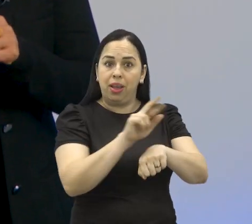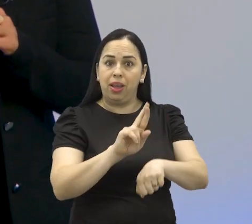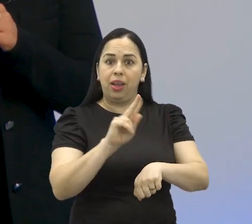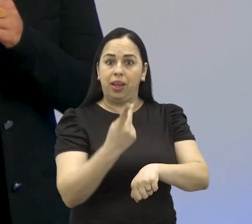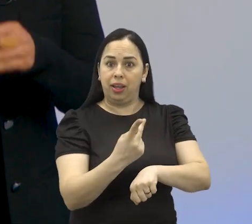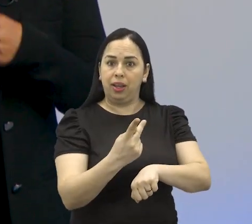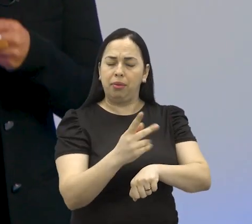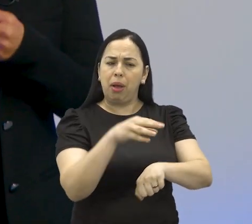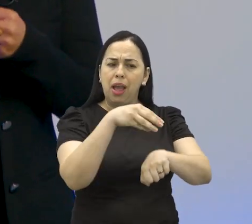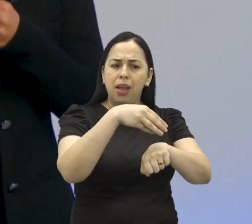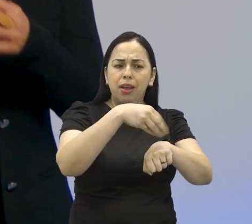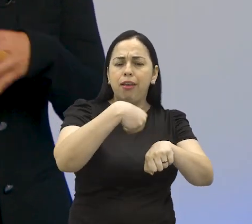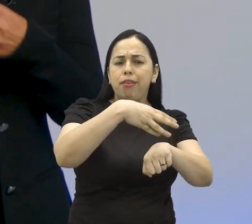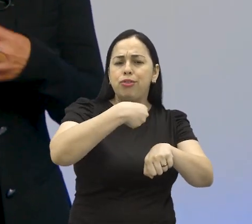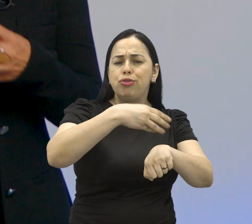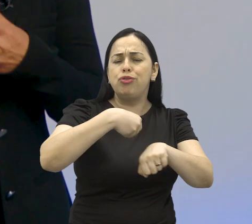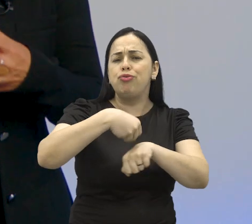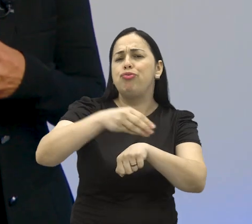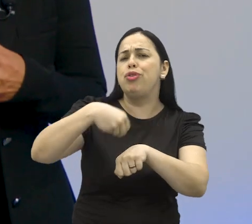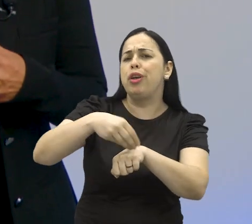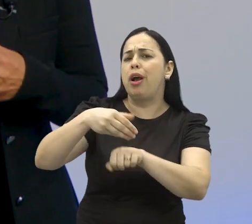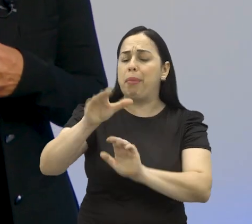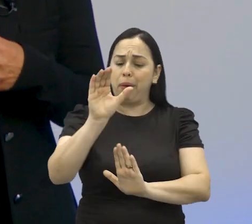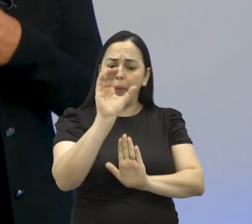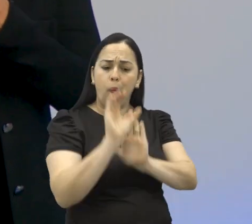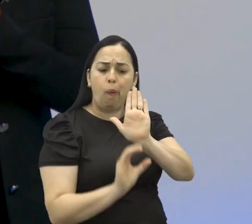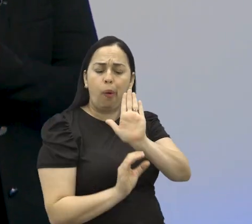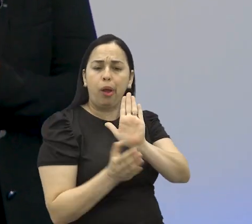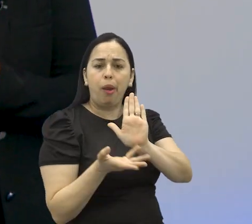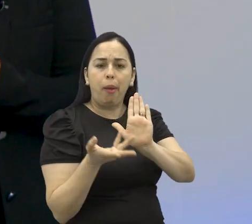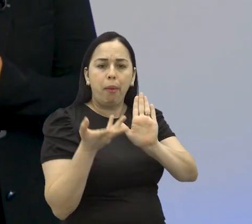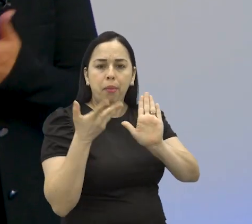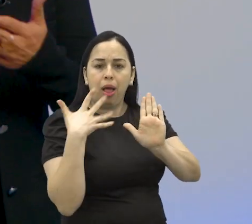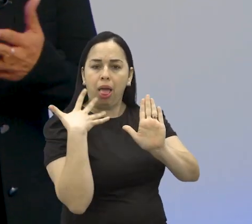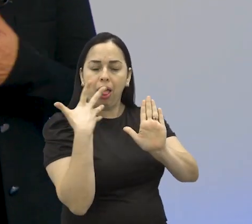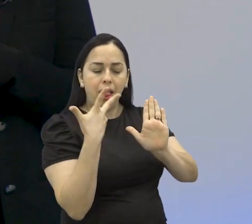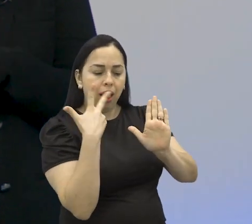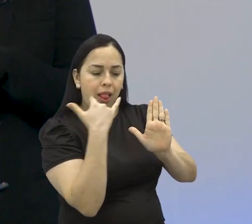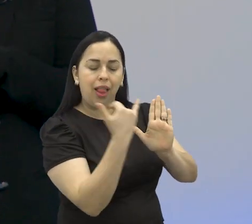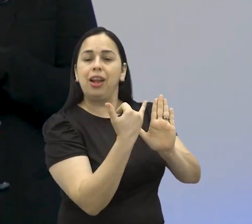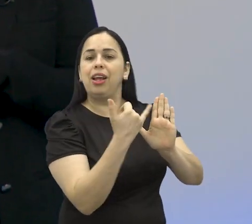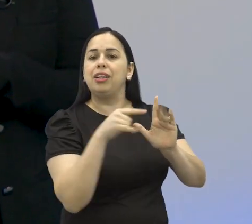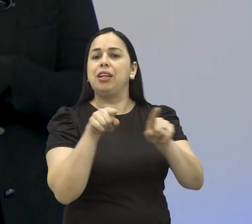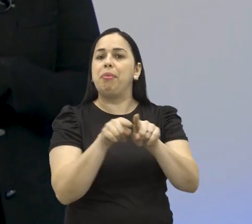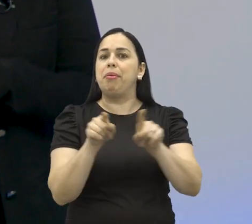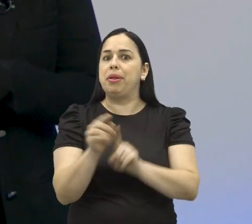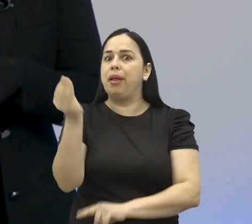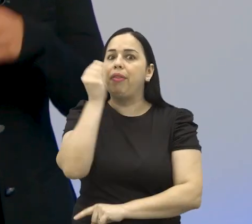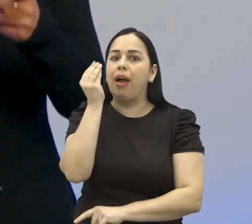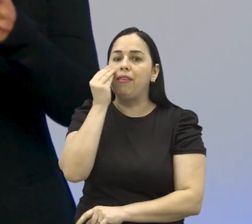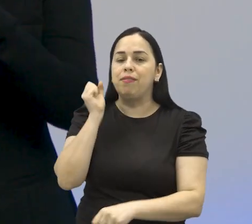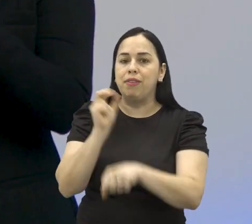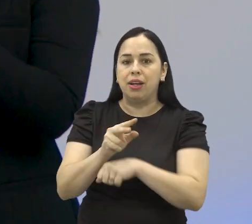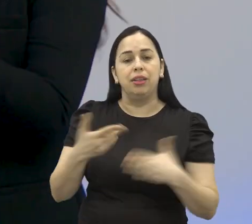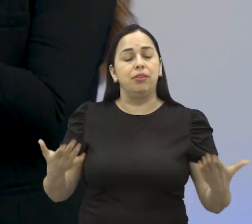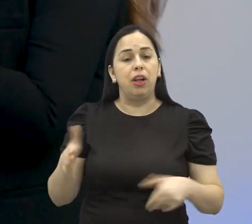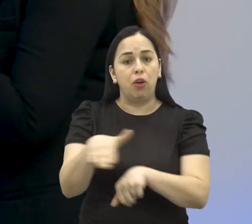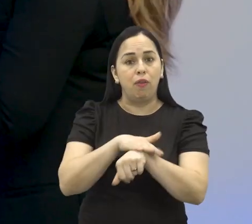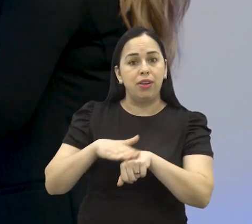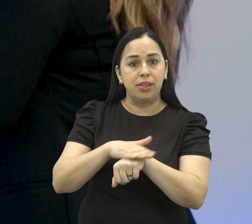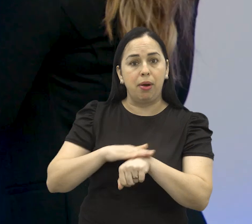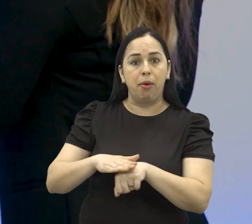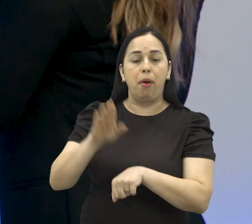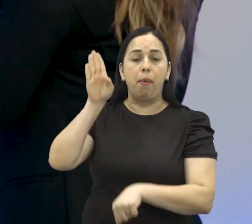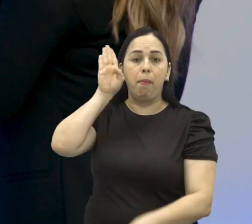para ensinar a gente a como deixar o currículo mais atrativo para essas vagas temporárias. Quem conversa com a gente